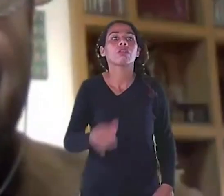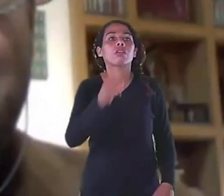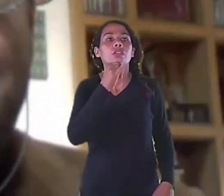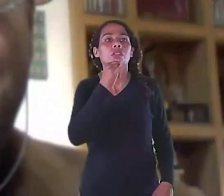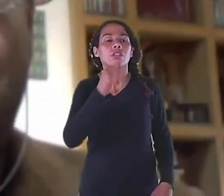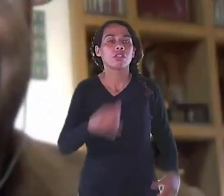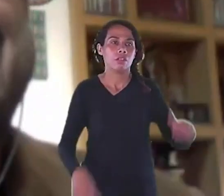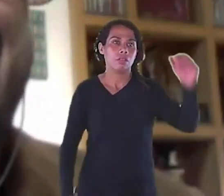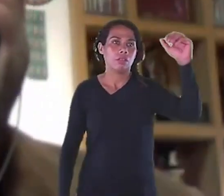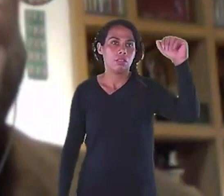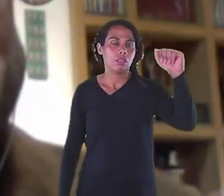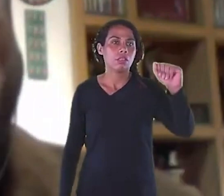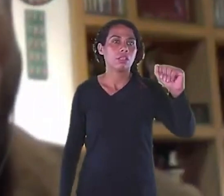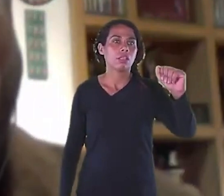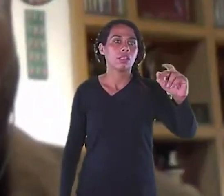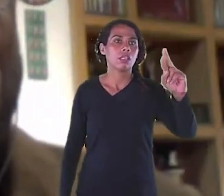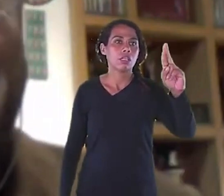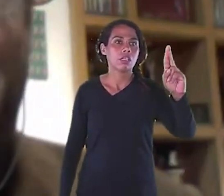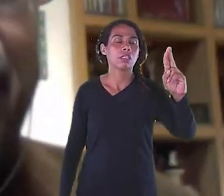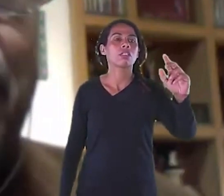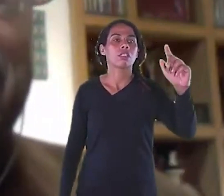O artista projeta para ele. O